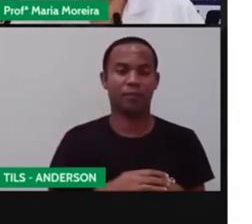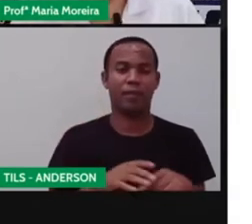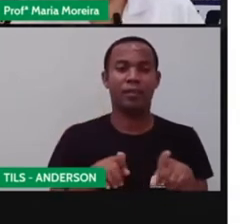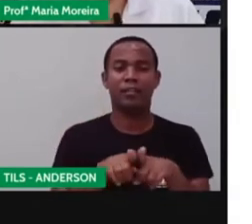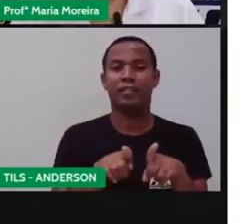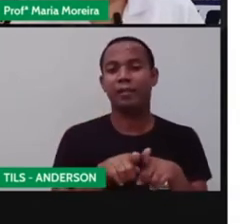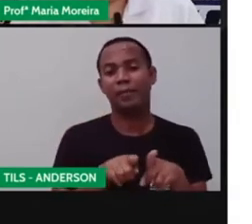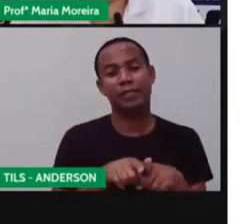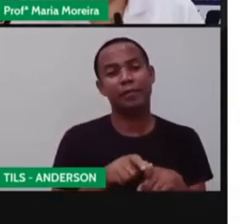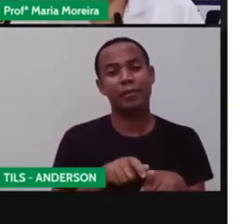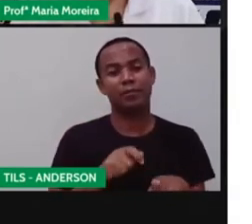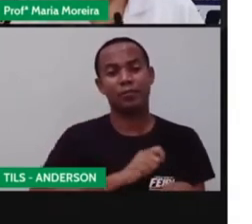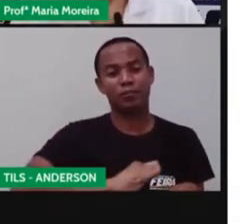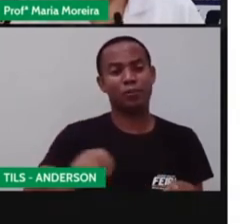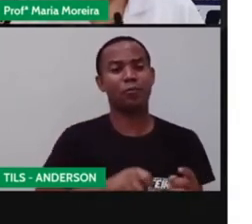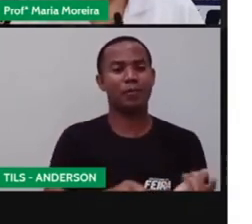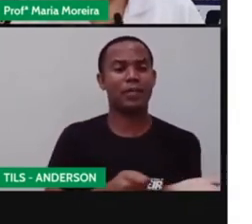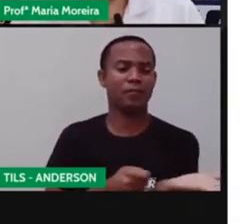detergente.